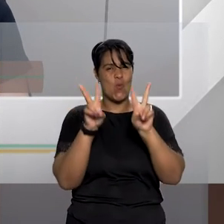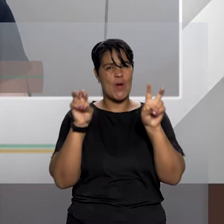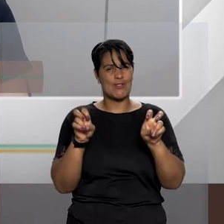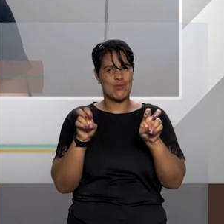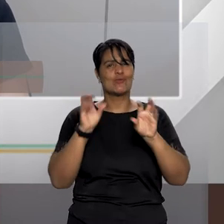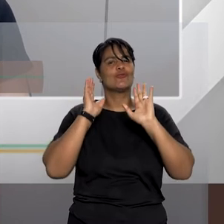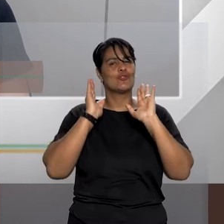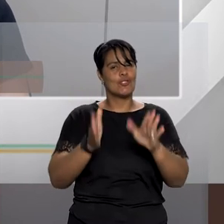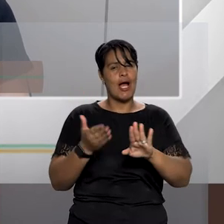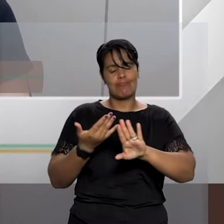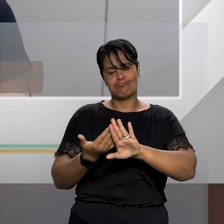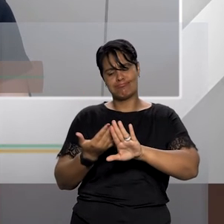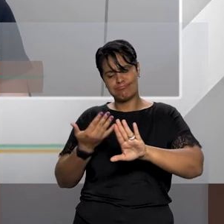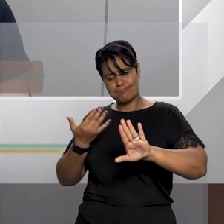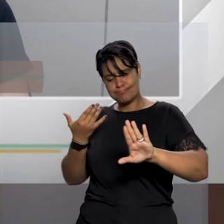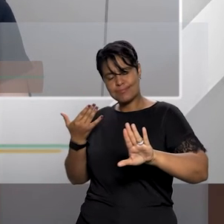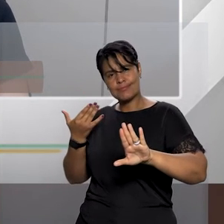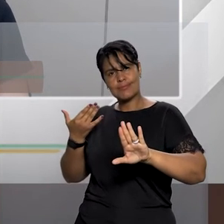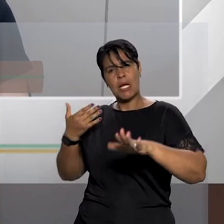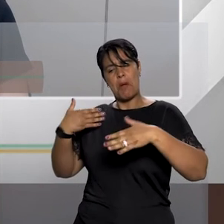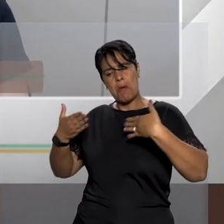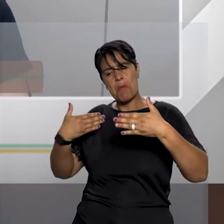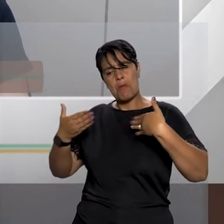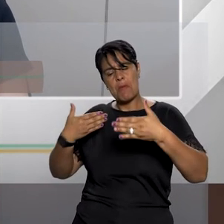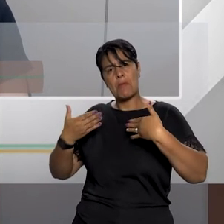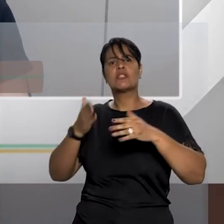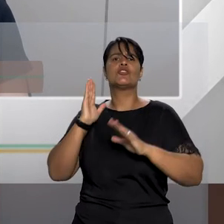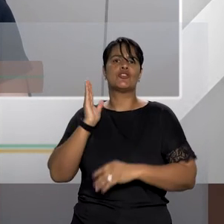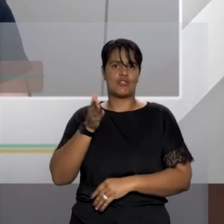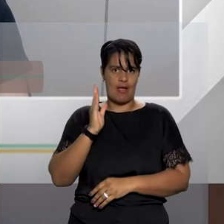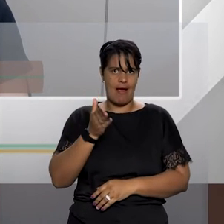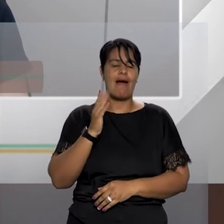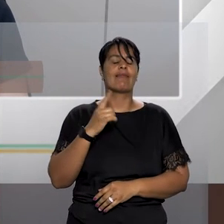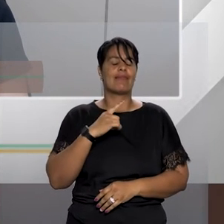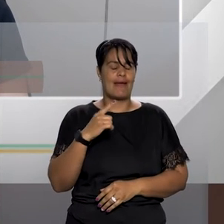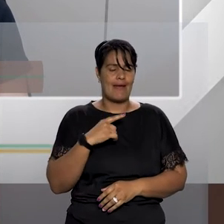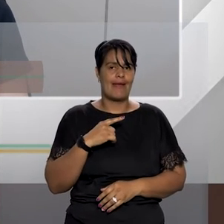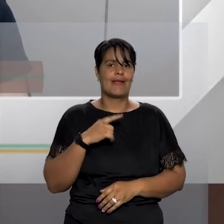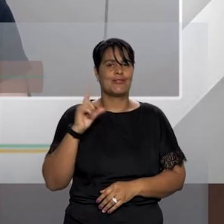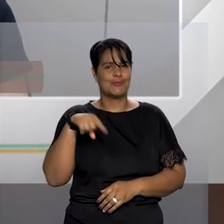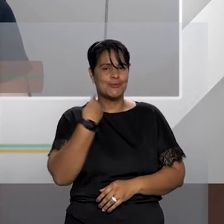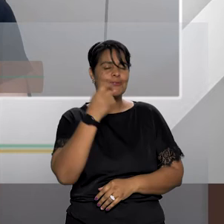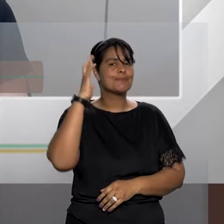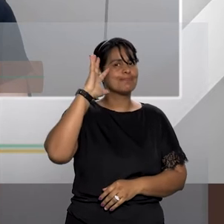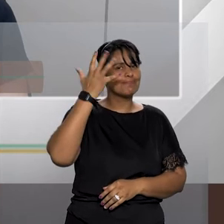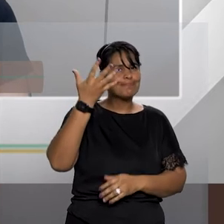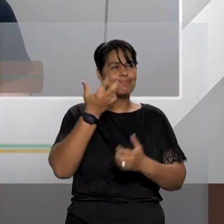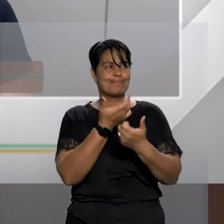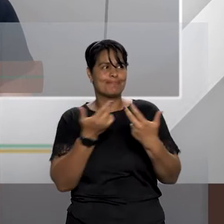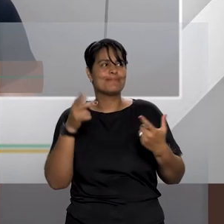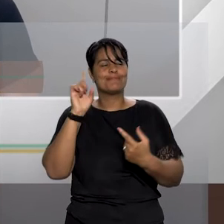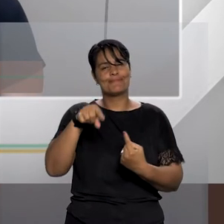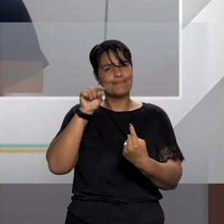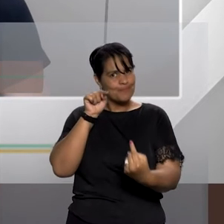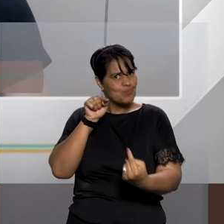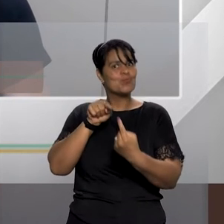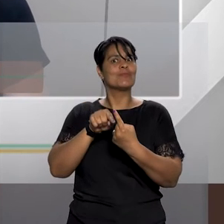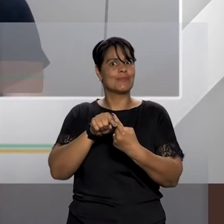desde a edição da lei 13.340 essa competência híbrida aliás é o objetivo da lei